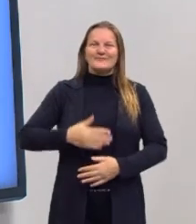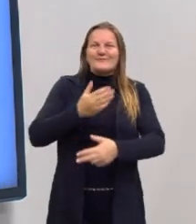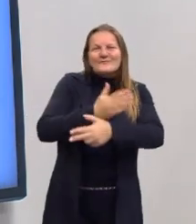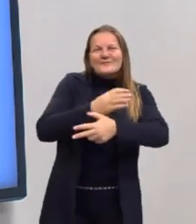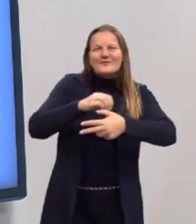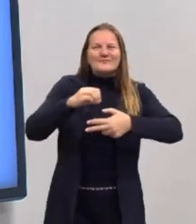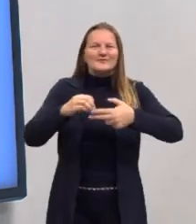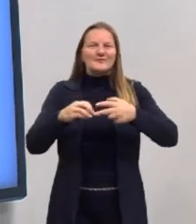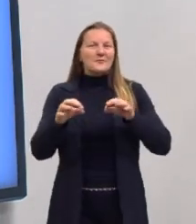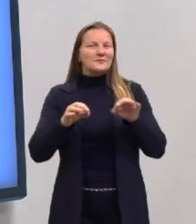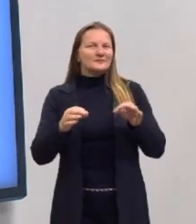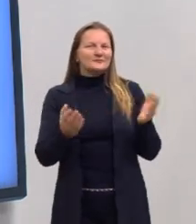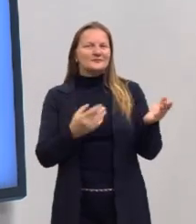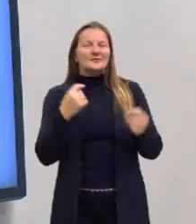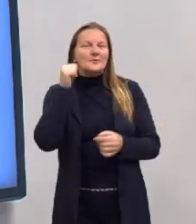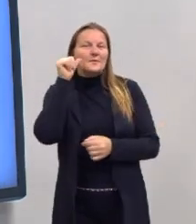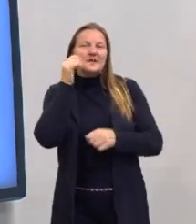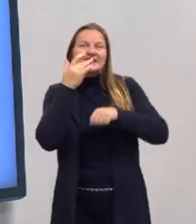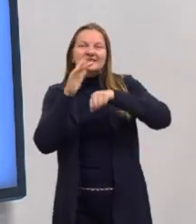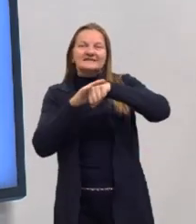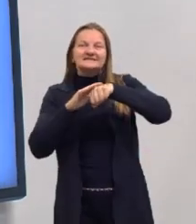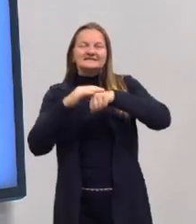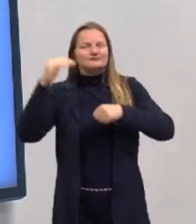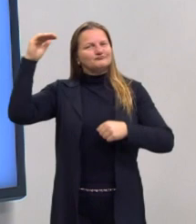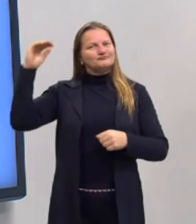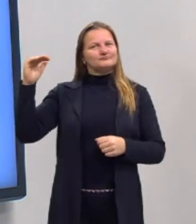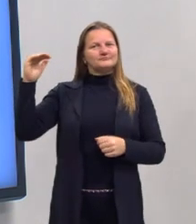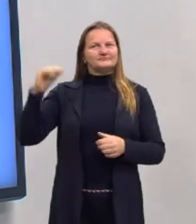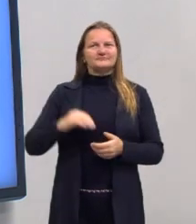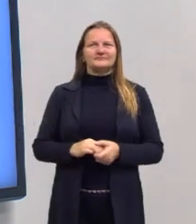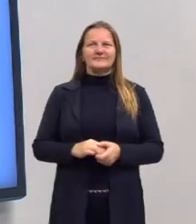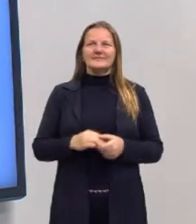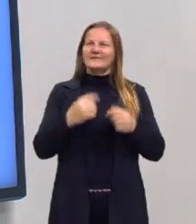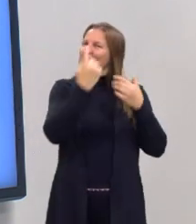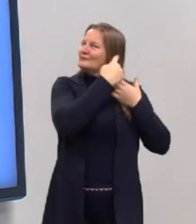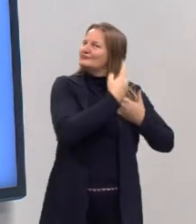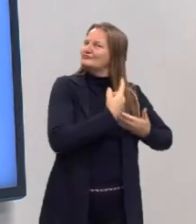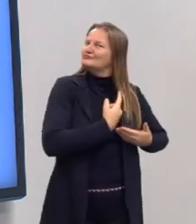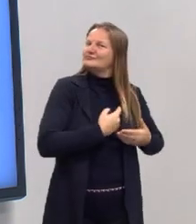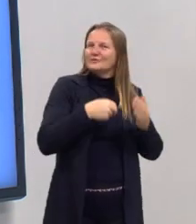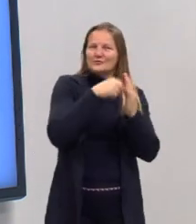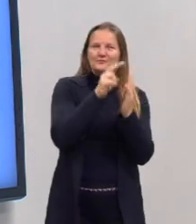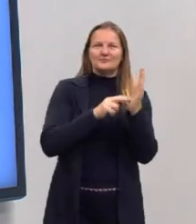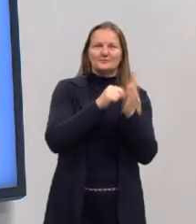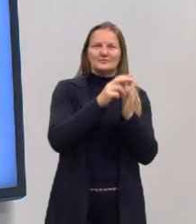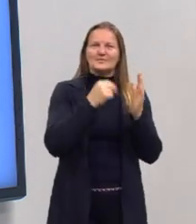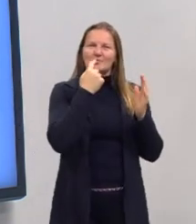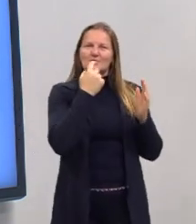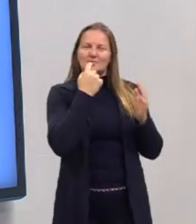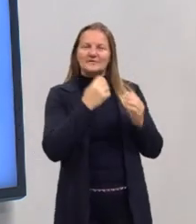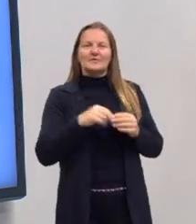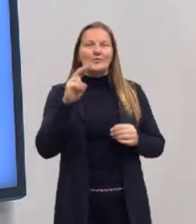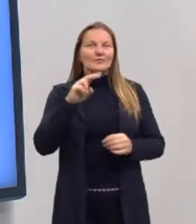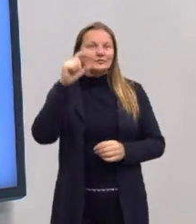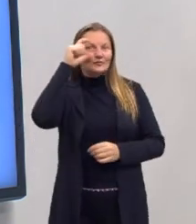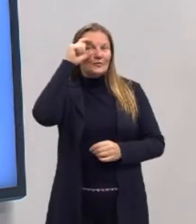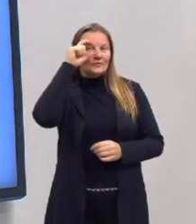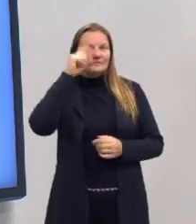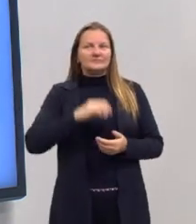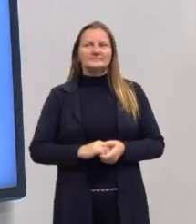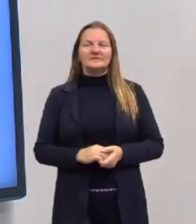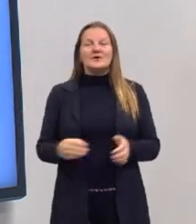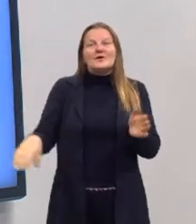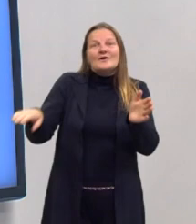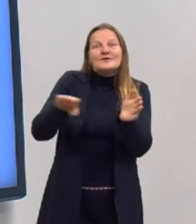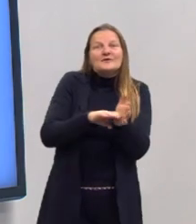projeto, sou uma mulher branca, de estatura média, cabelos cacheados, pintados de vermelho, uso óculos e